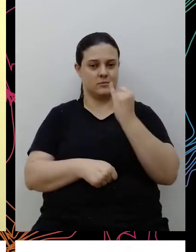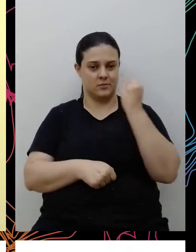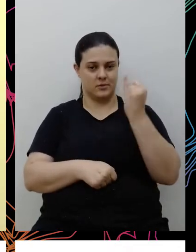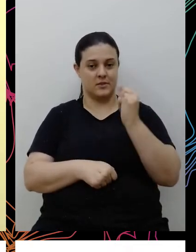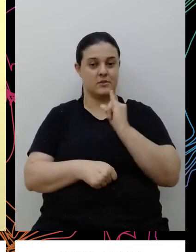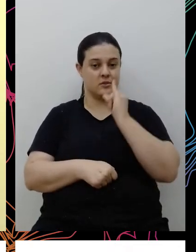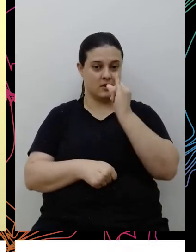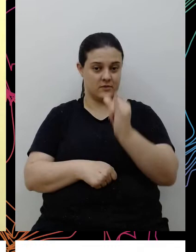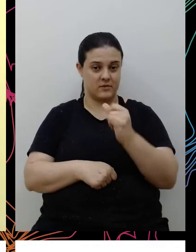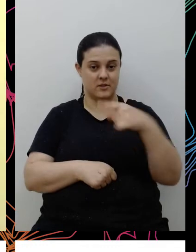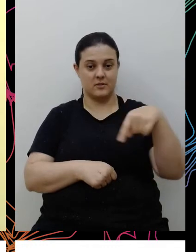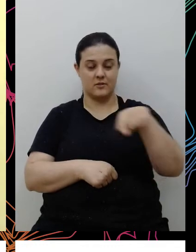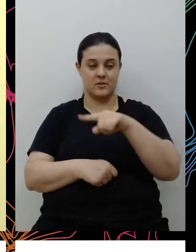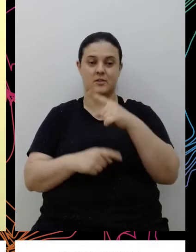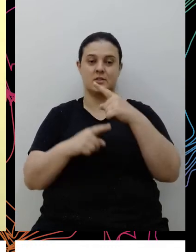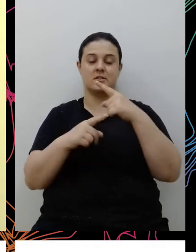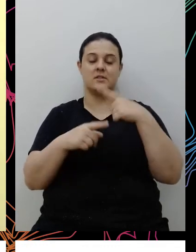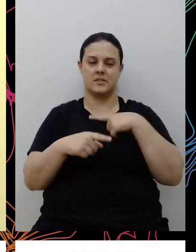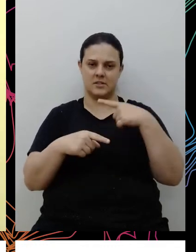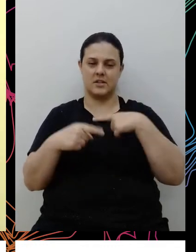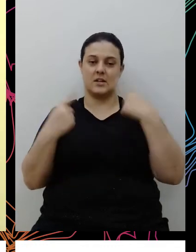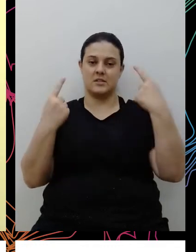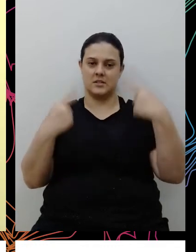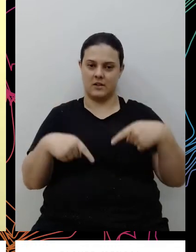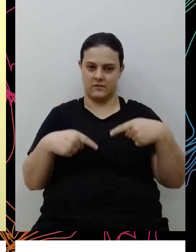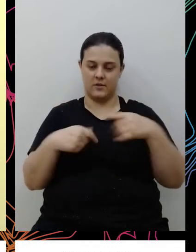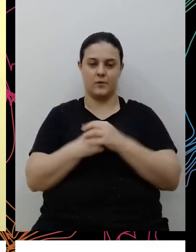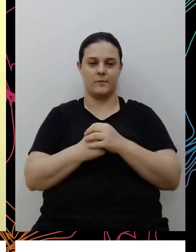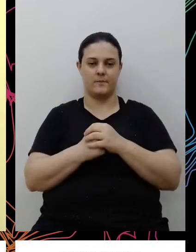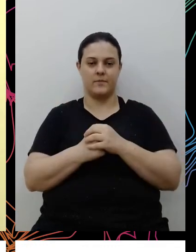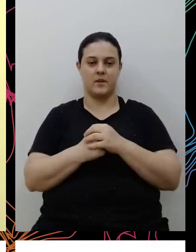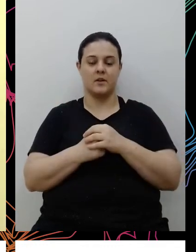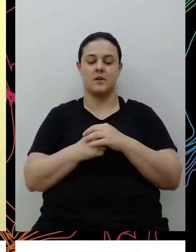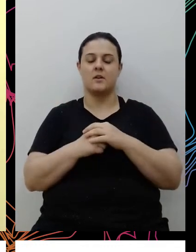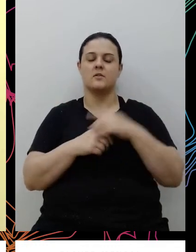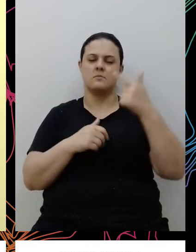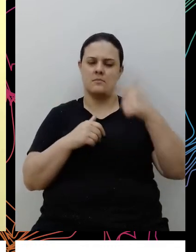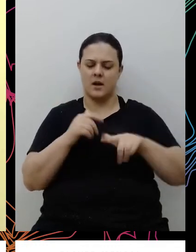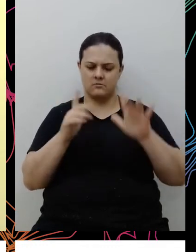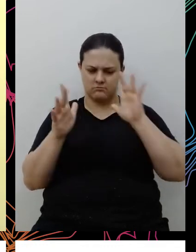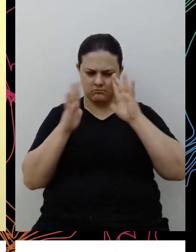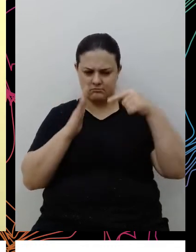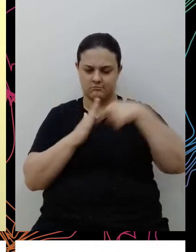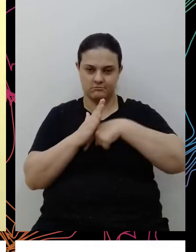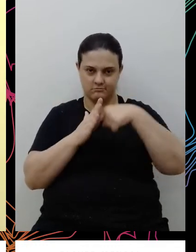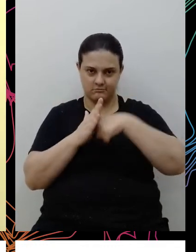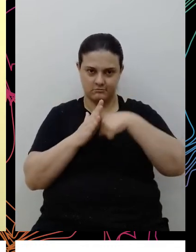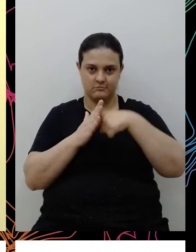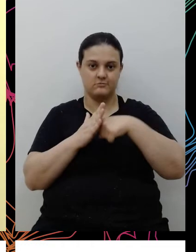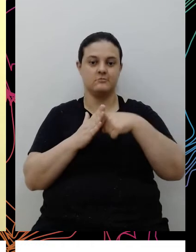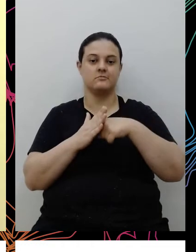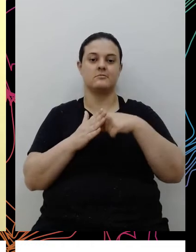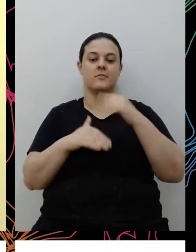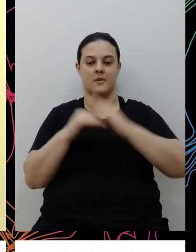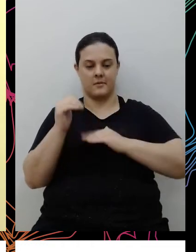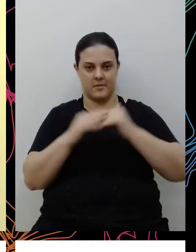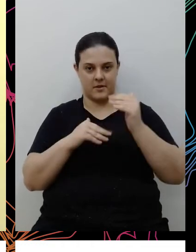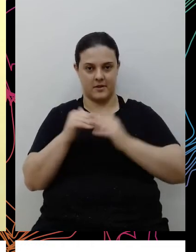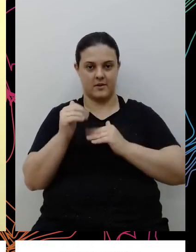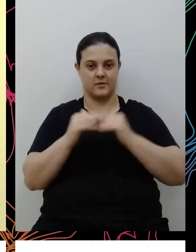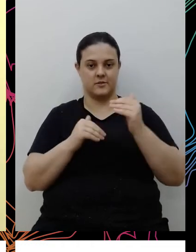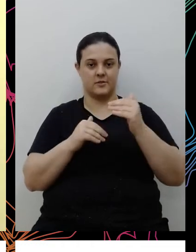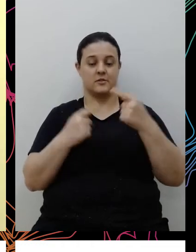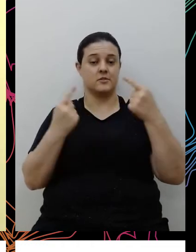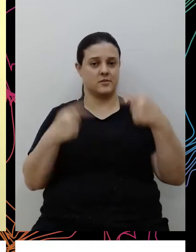também como um desafio, né, a questão da gente se rever e se questionar e questionar as nossas práticas é um